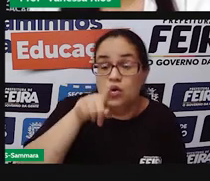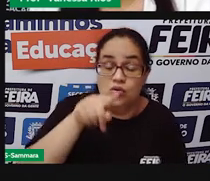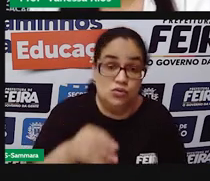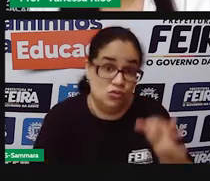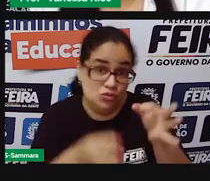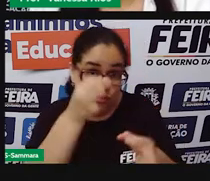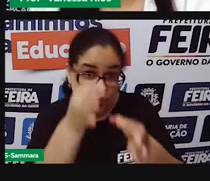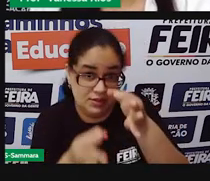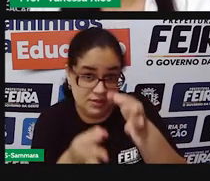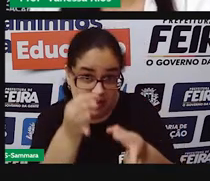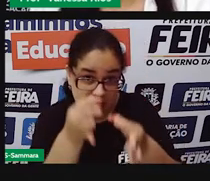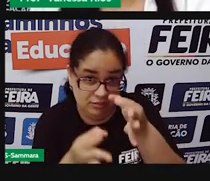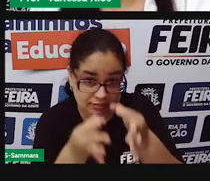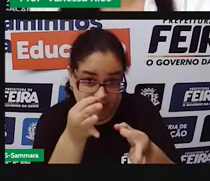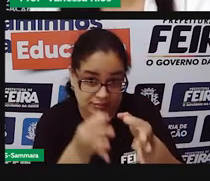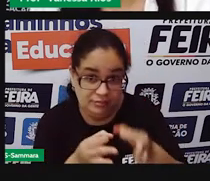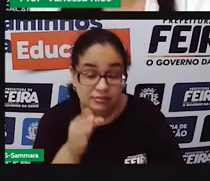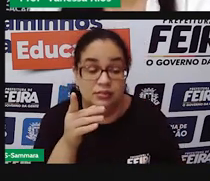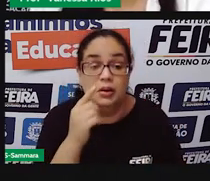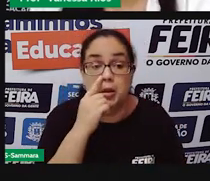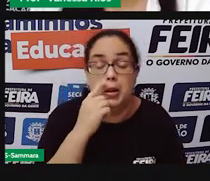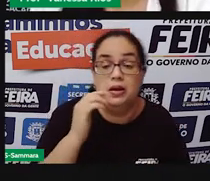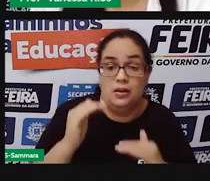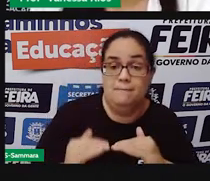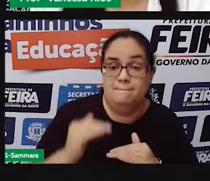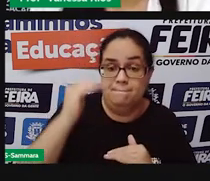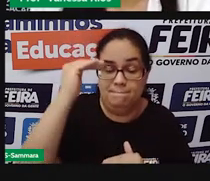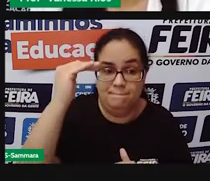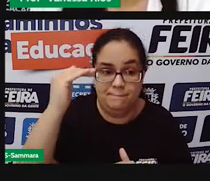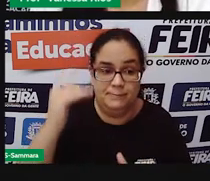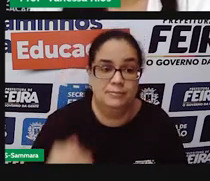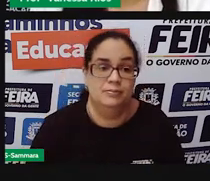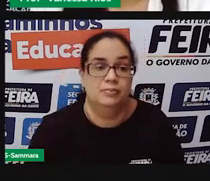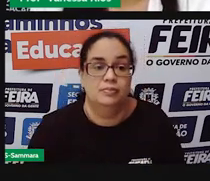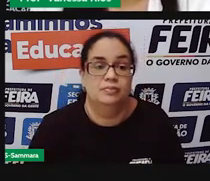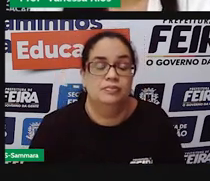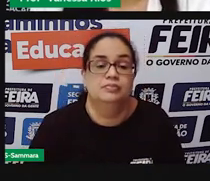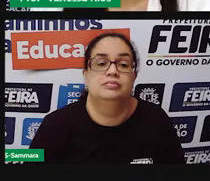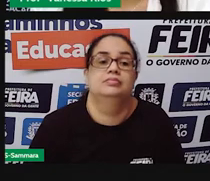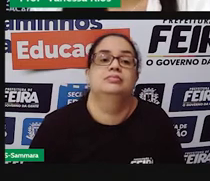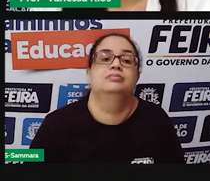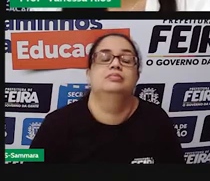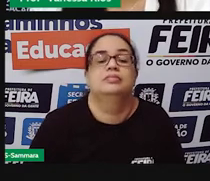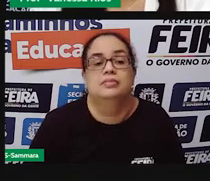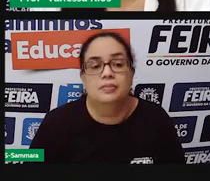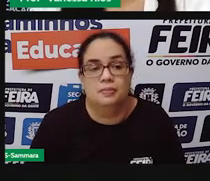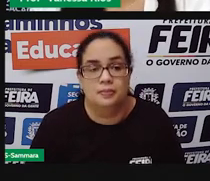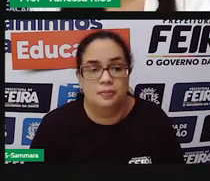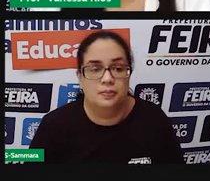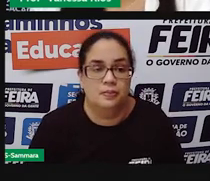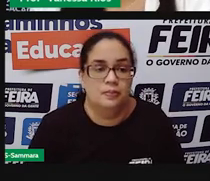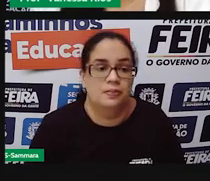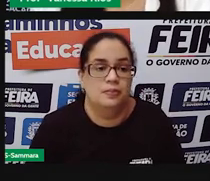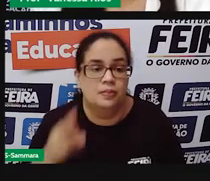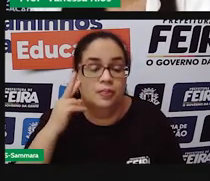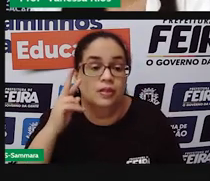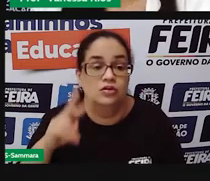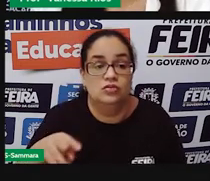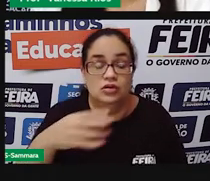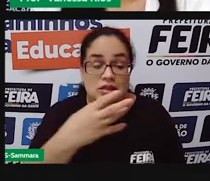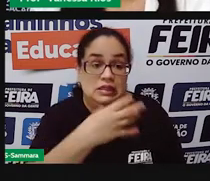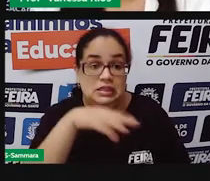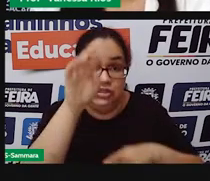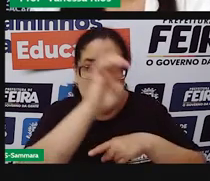judiciário sendo representado pelo Supremo Tribunal Federal. Quando a gente vem para Estados,